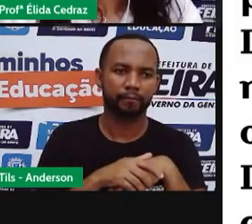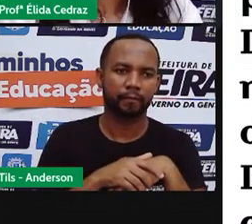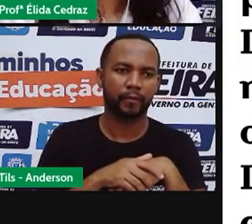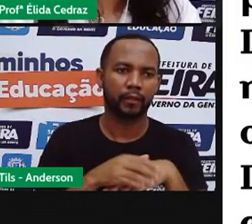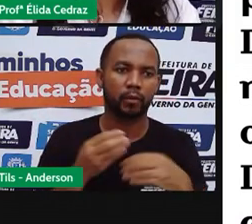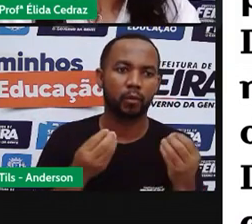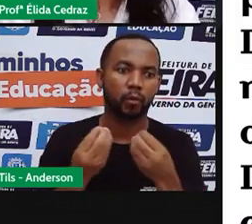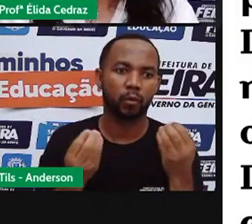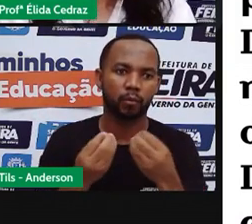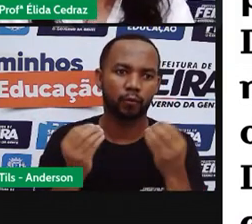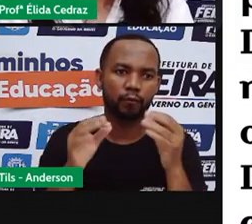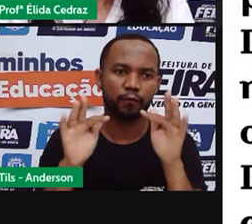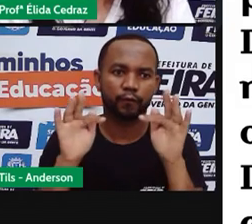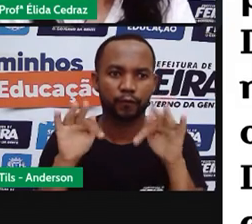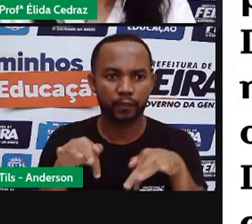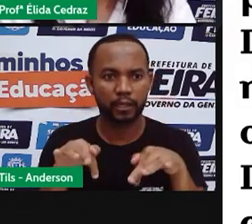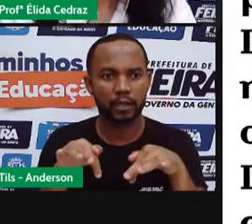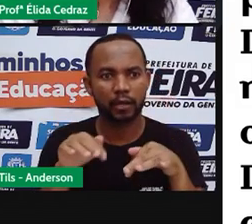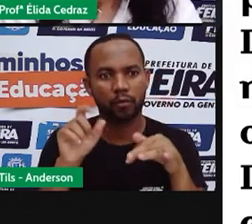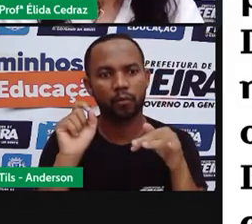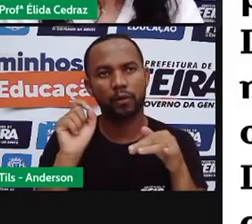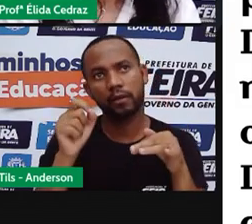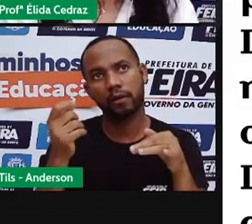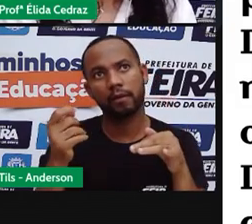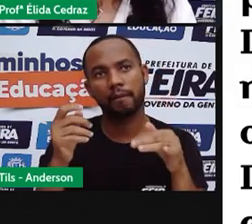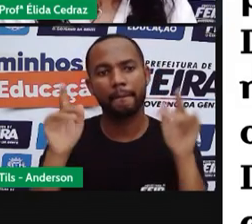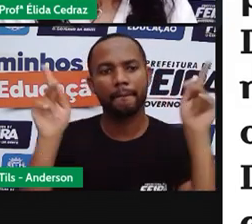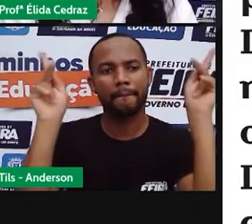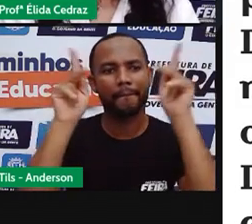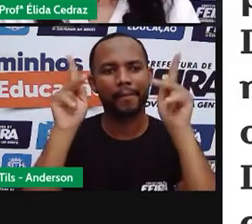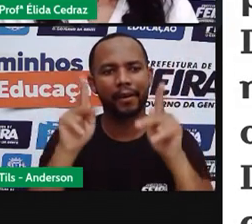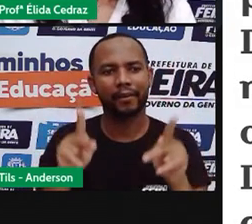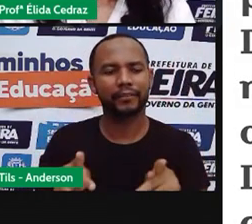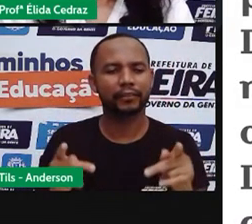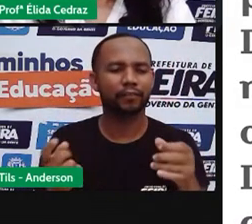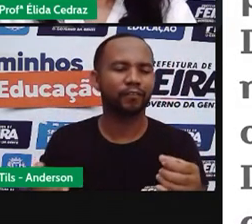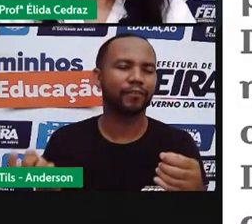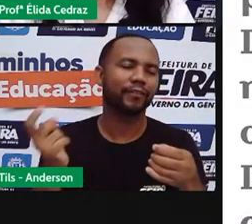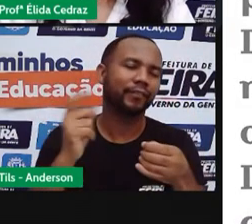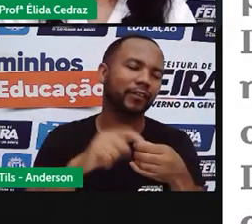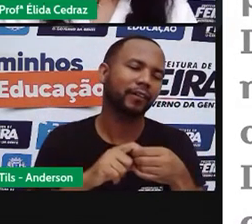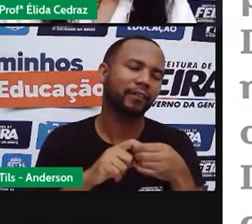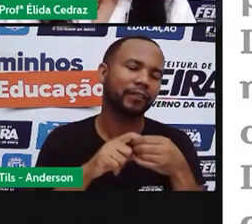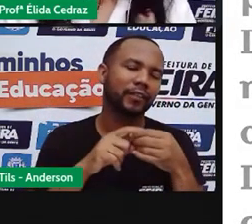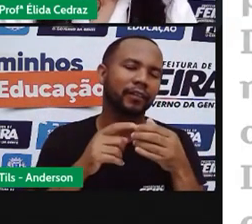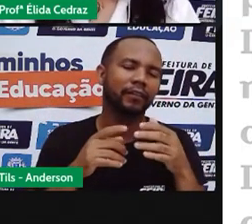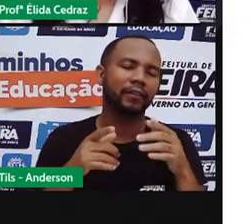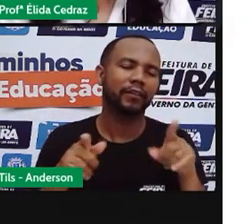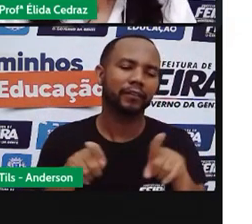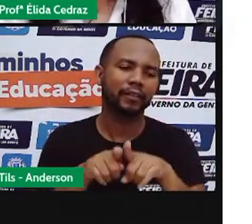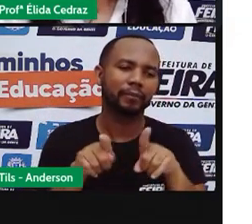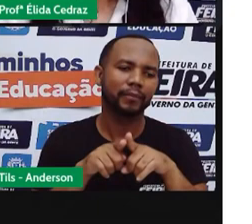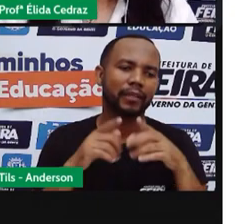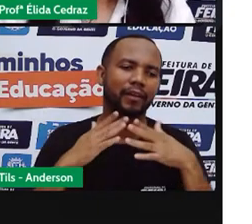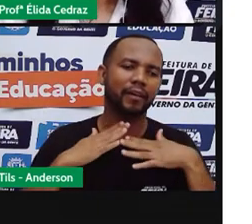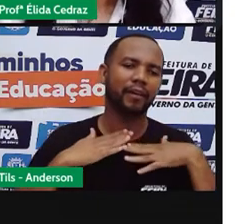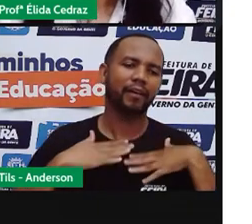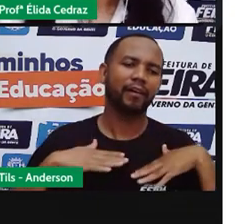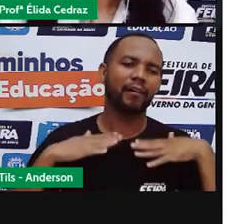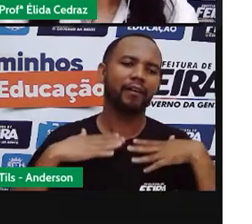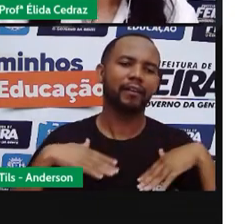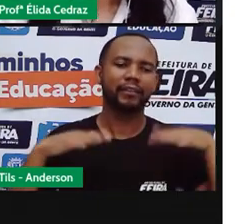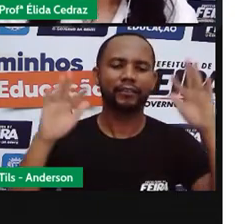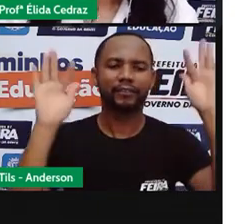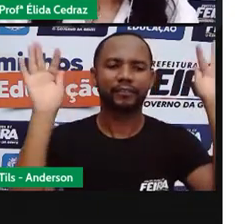que é o final, é quando a paz volta a reinar e então chega o finalmente. Os